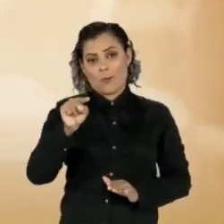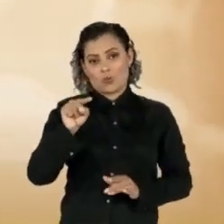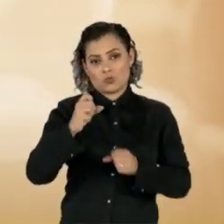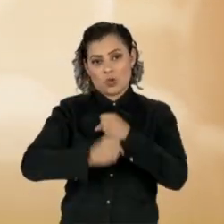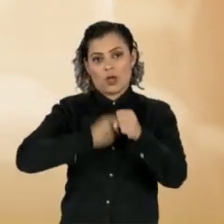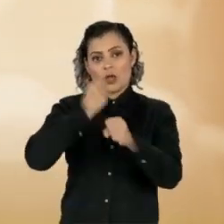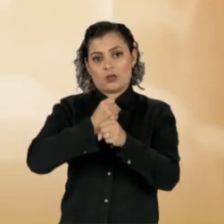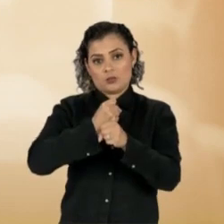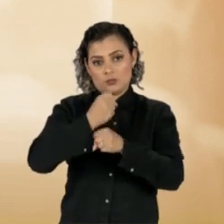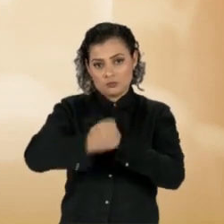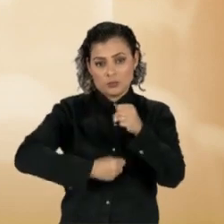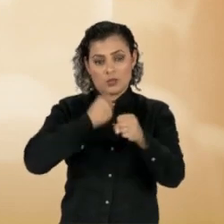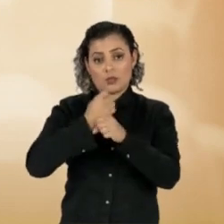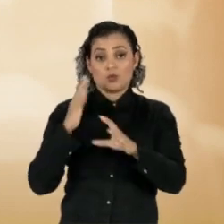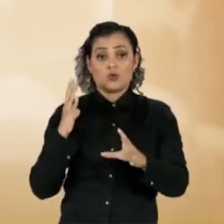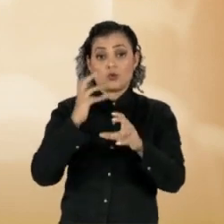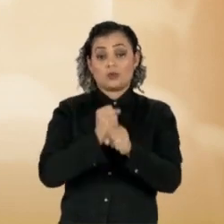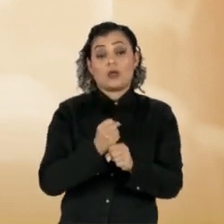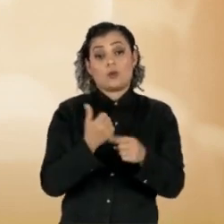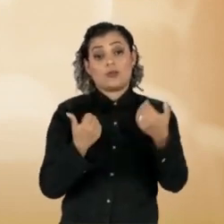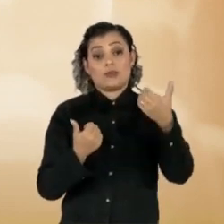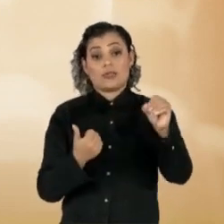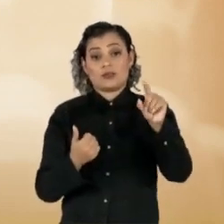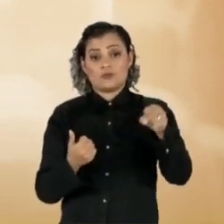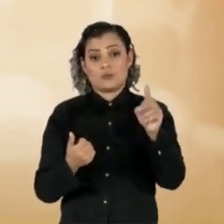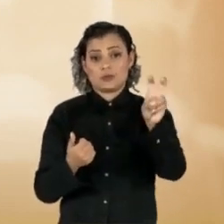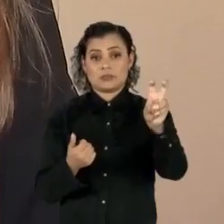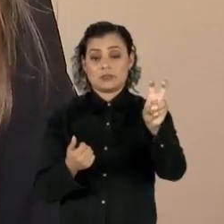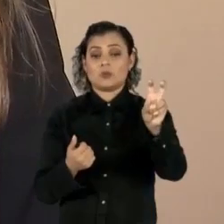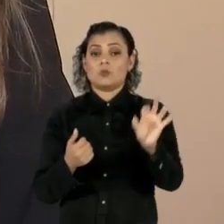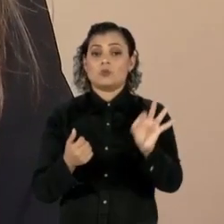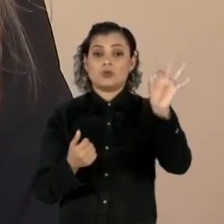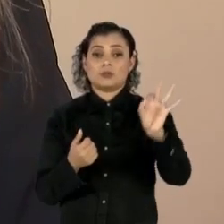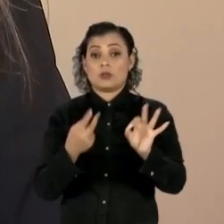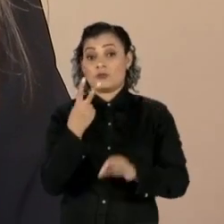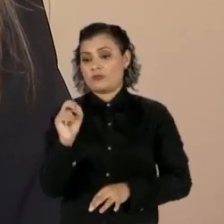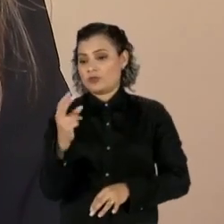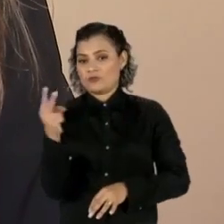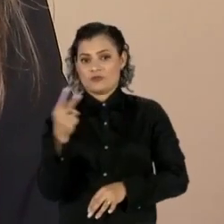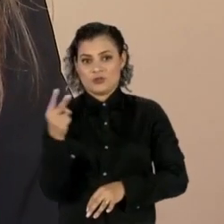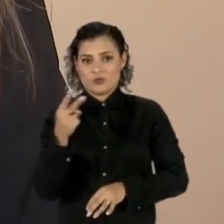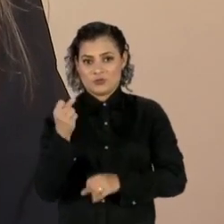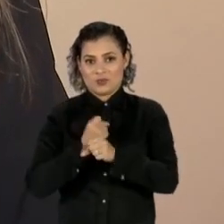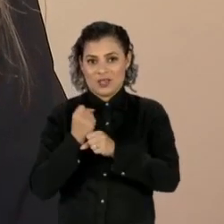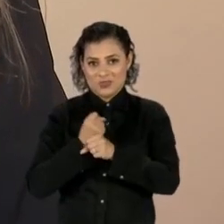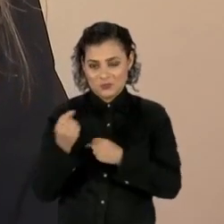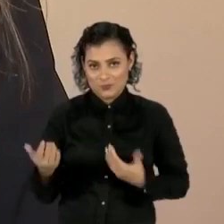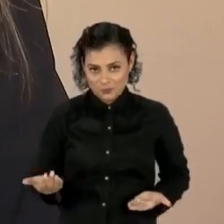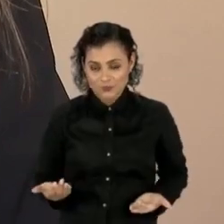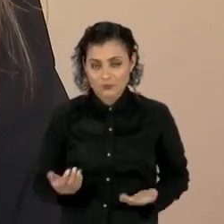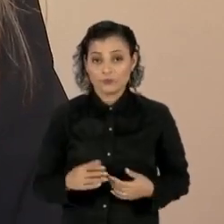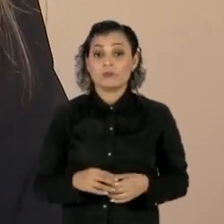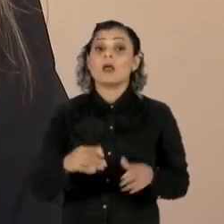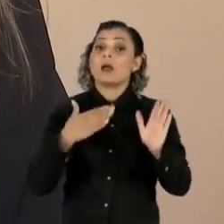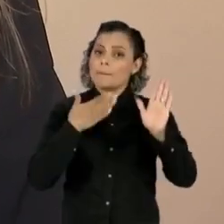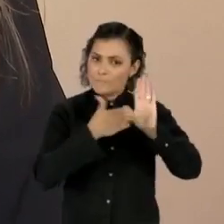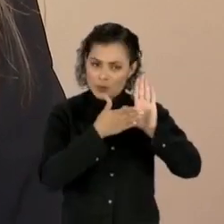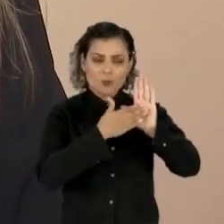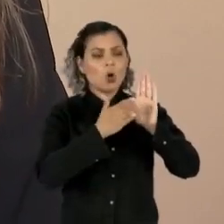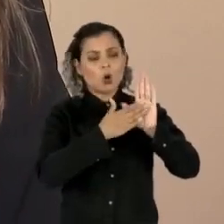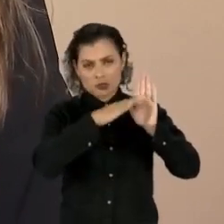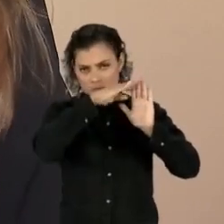ano, até atingir 10,5% em 2022. Sem dúvida, a proposta de reforma dos